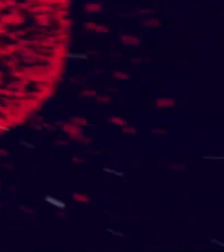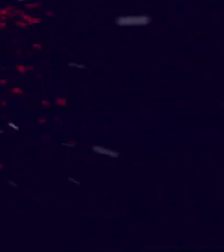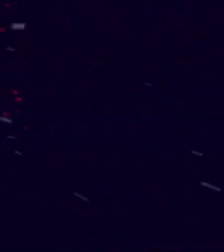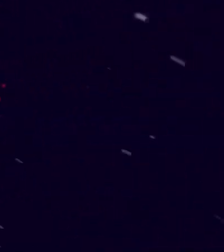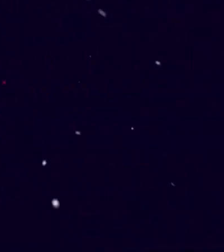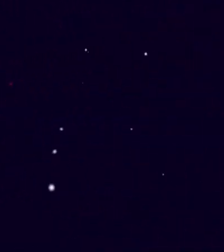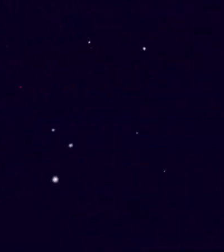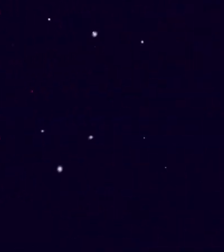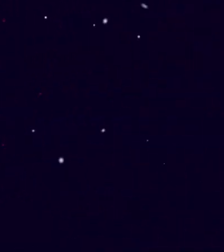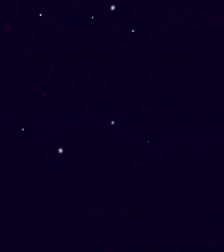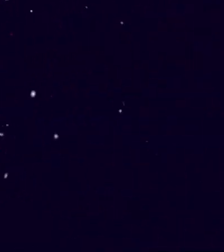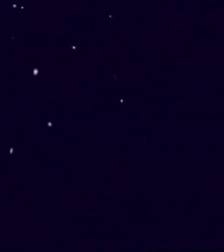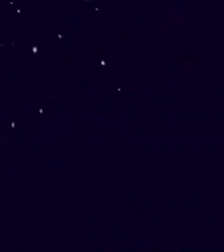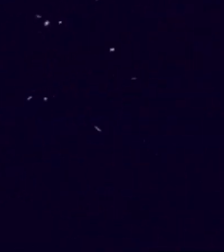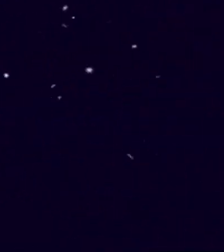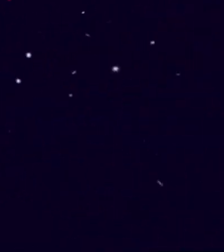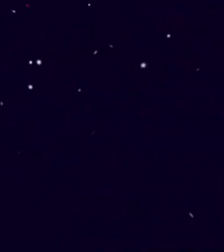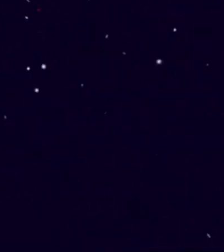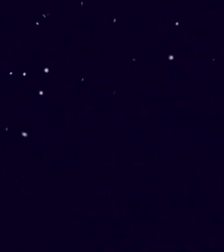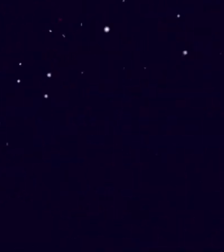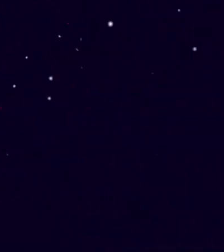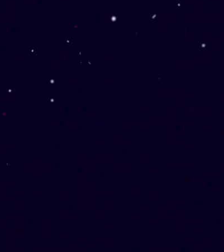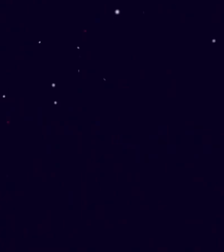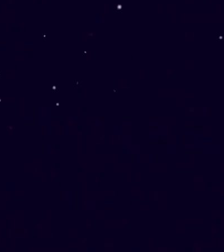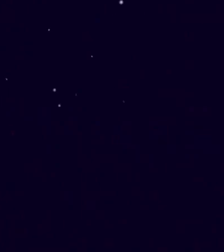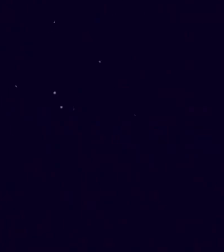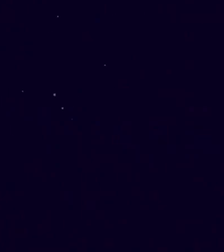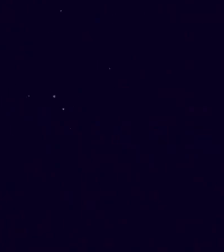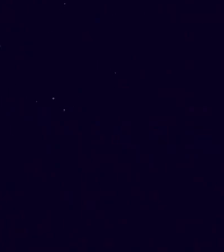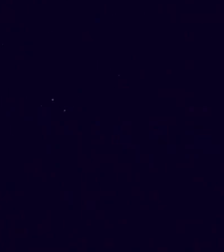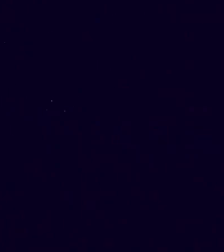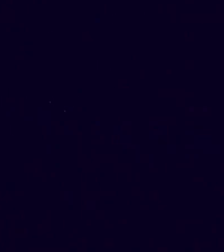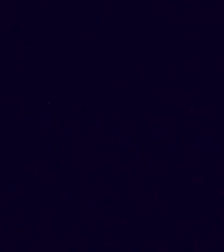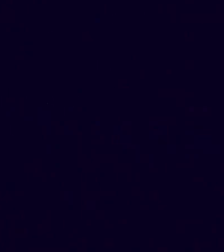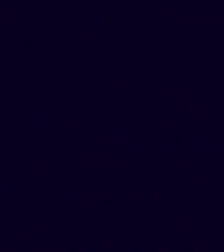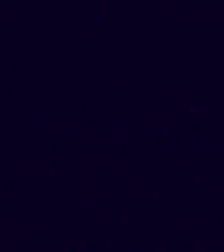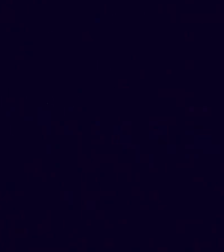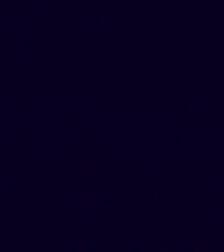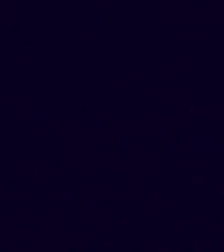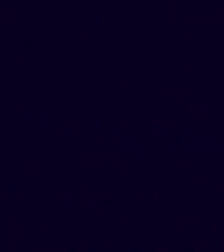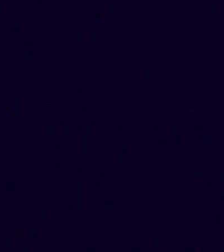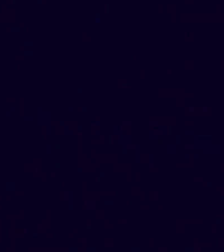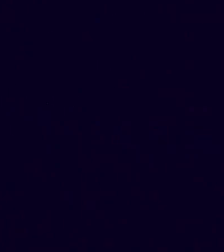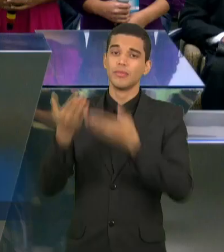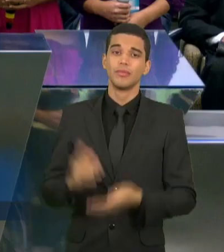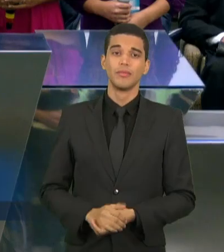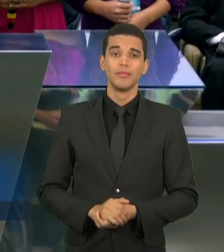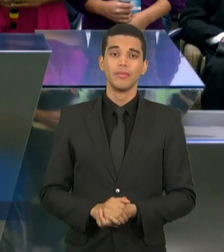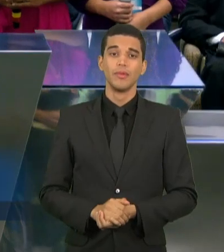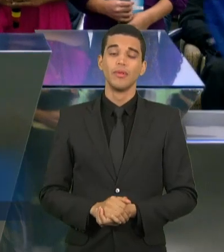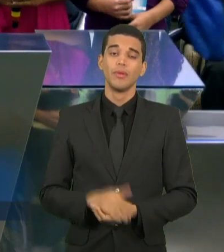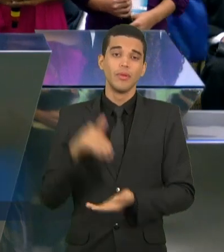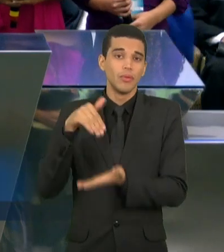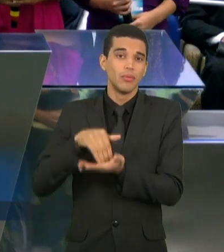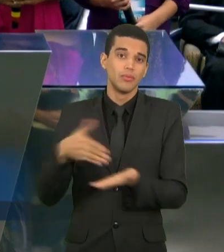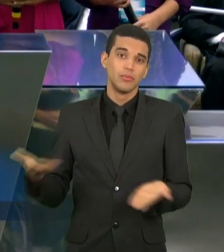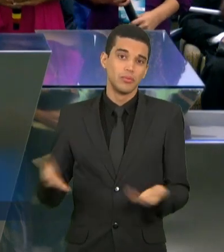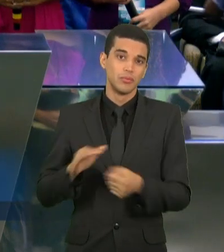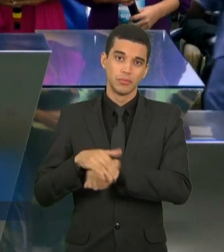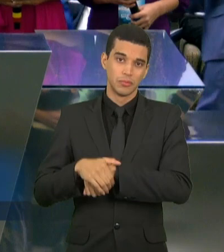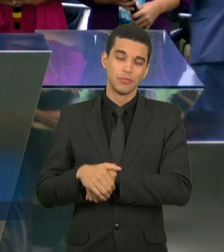Adore ao Senhor, dê o seu melhor, é a última noite, Ele é digno do seu louvor, digno da sua adoração.